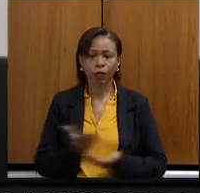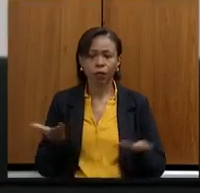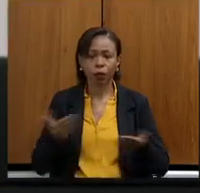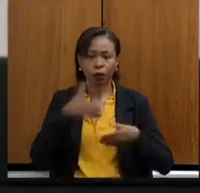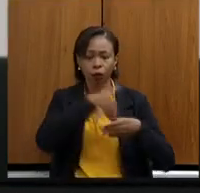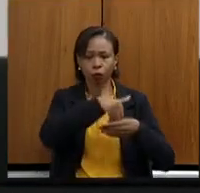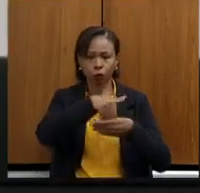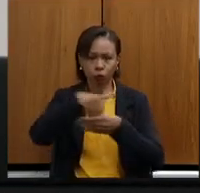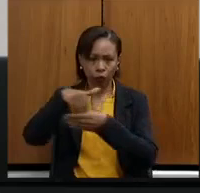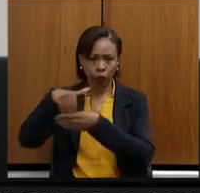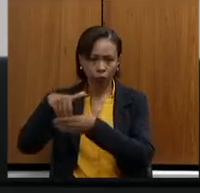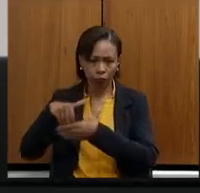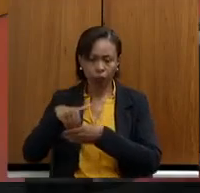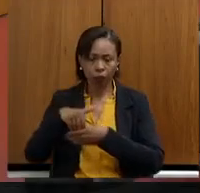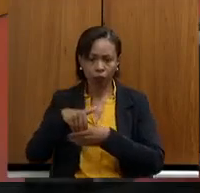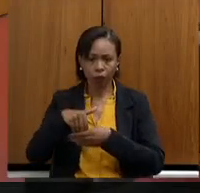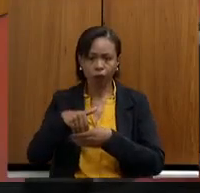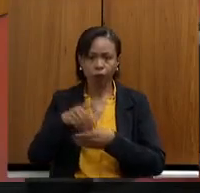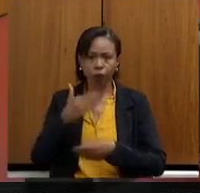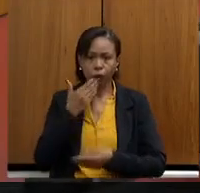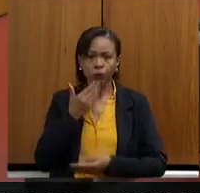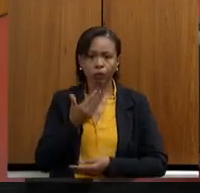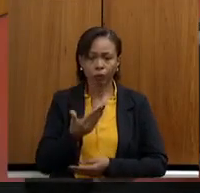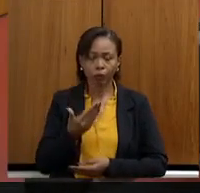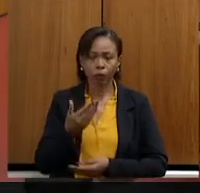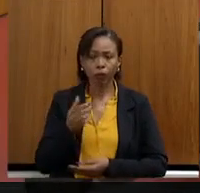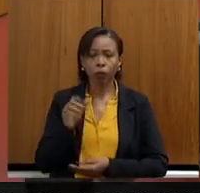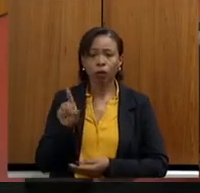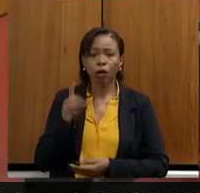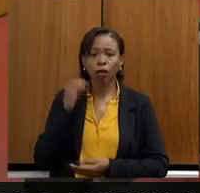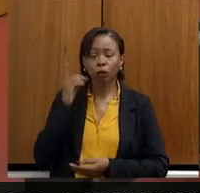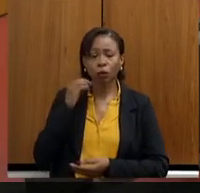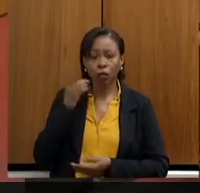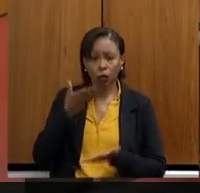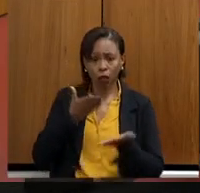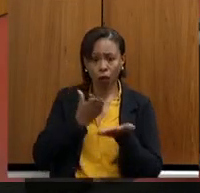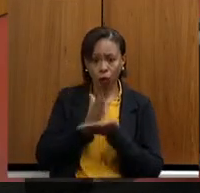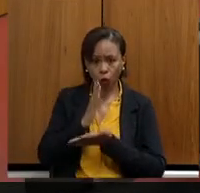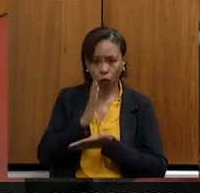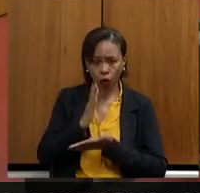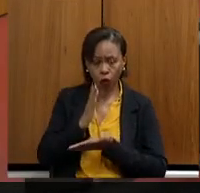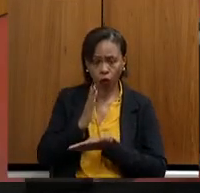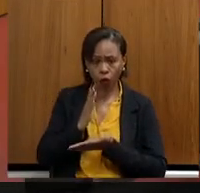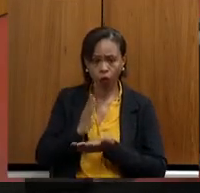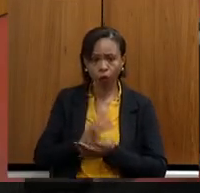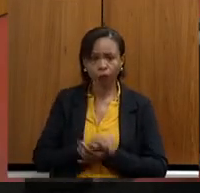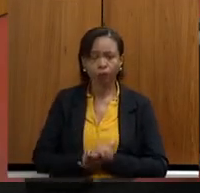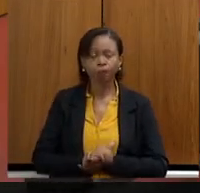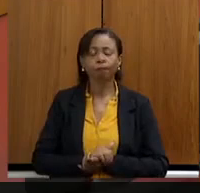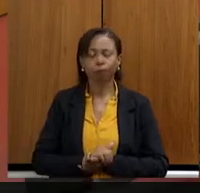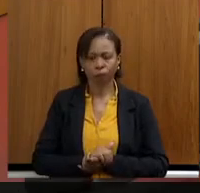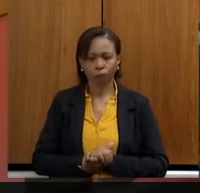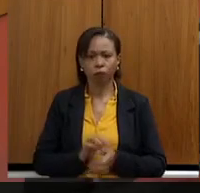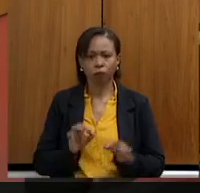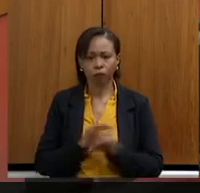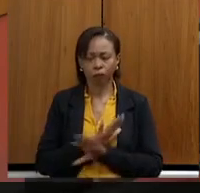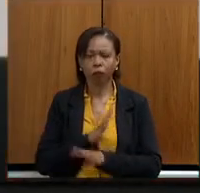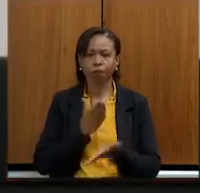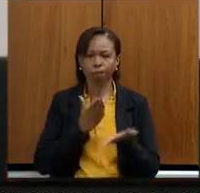cada um por sua vez, os deputados que o aprovam permaneçam como estão aprovados.